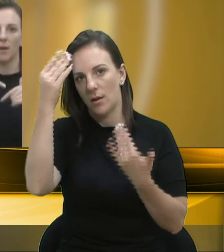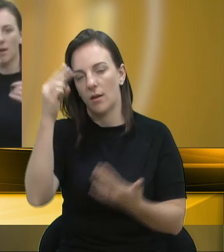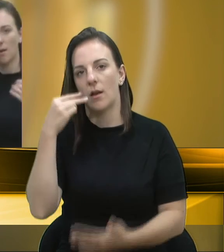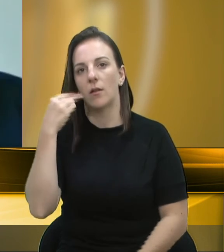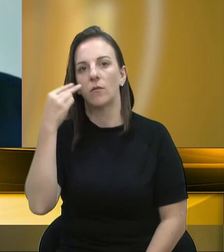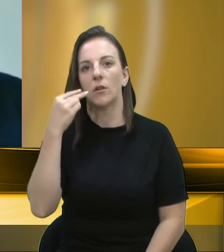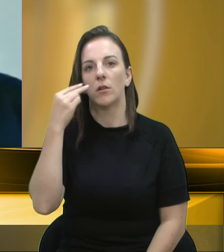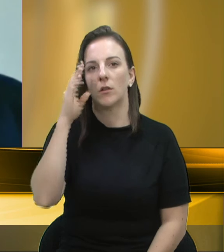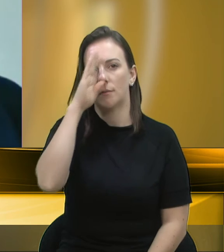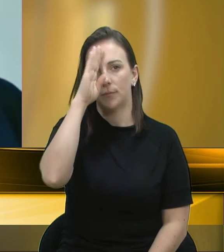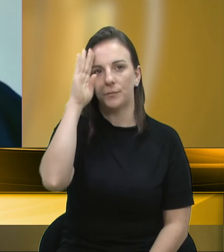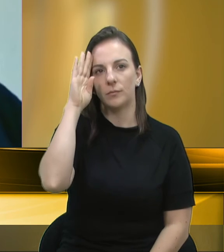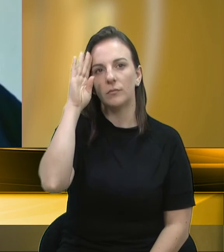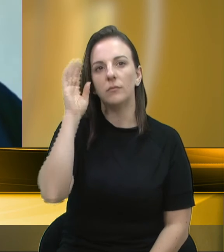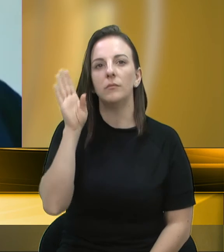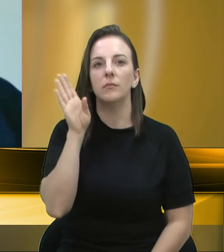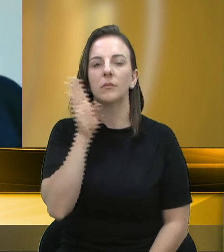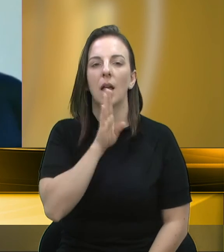Para concluir, senhor presidente.